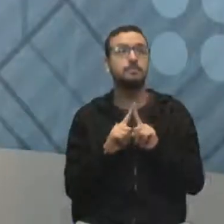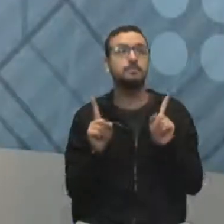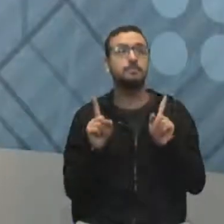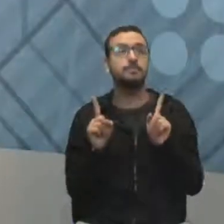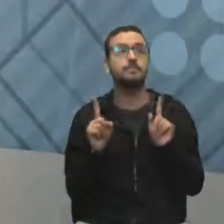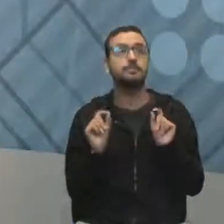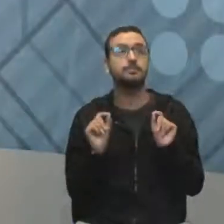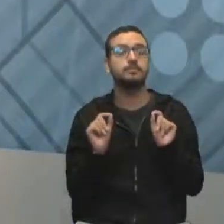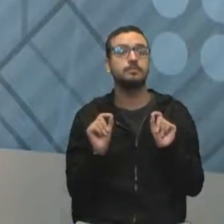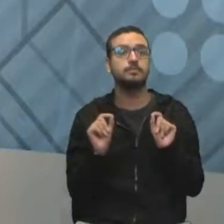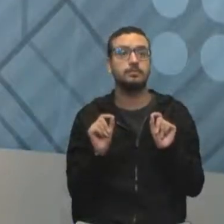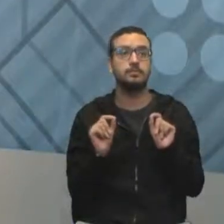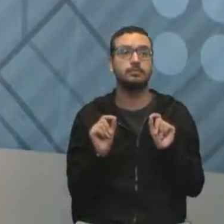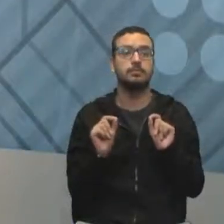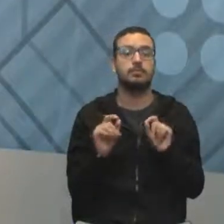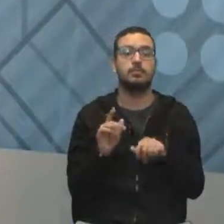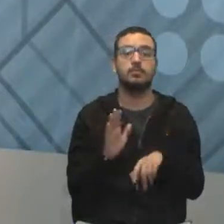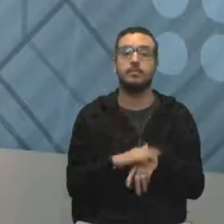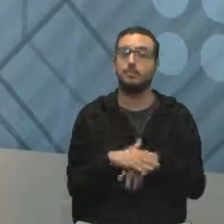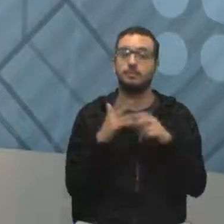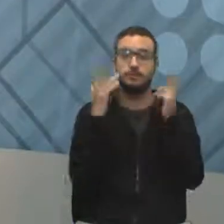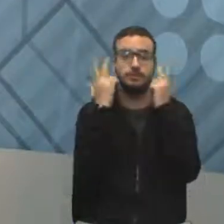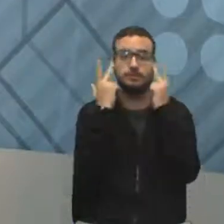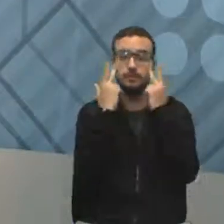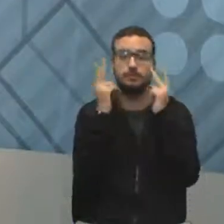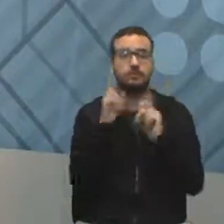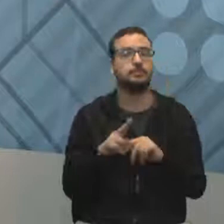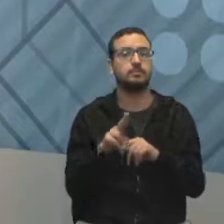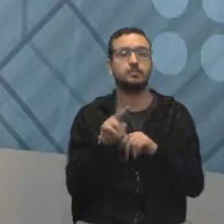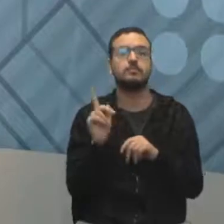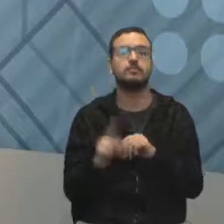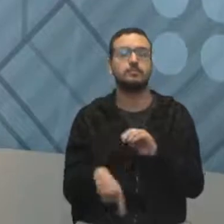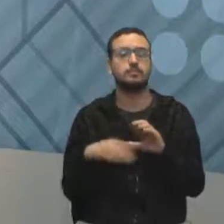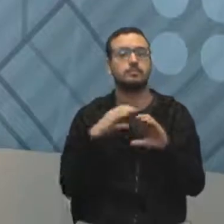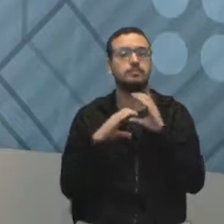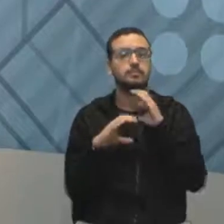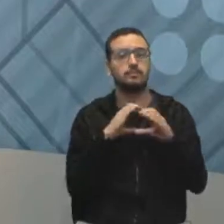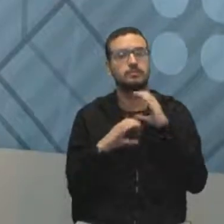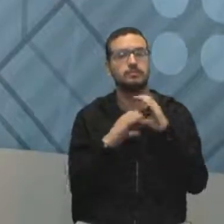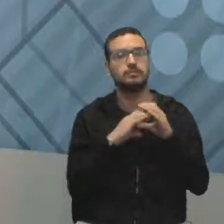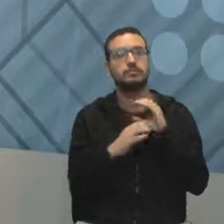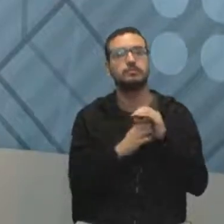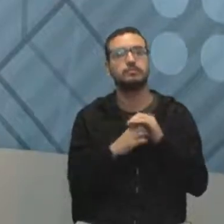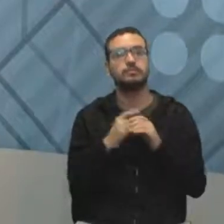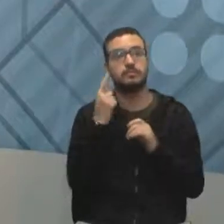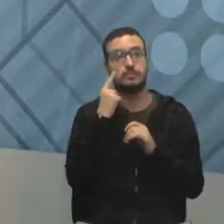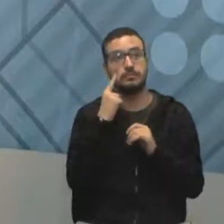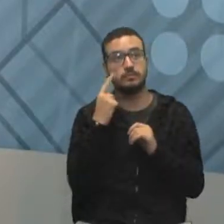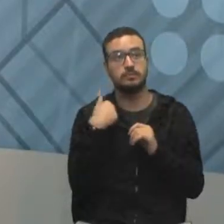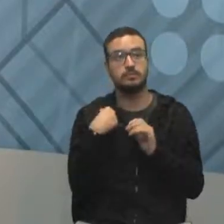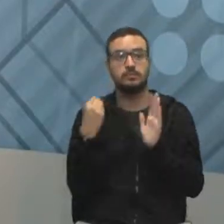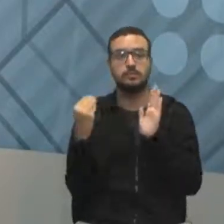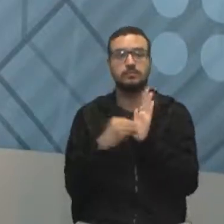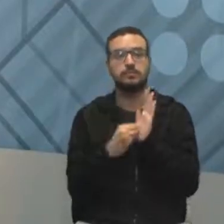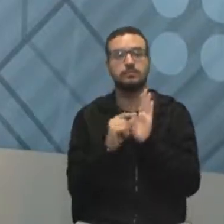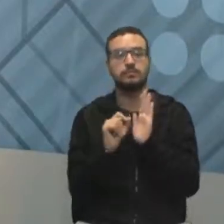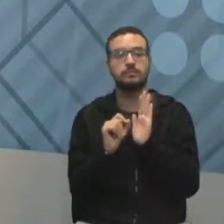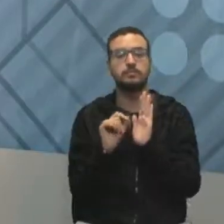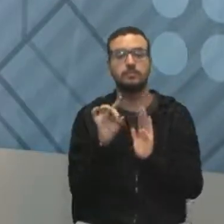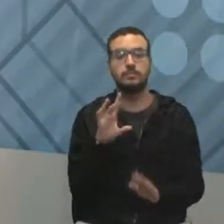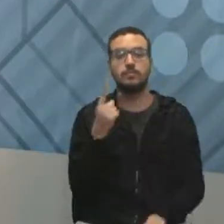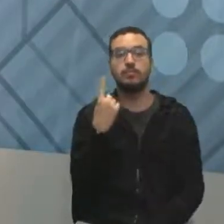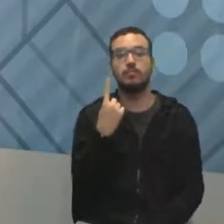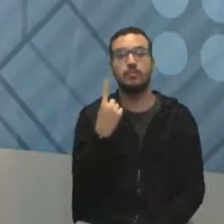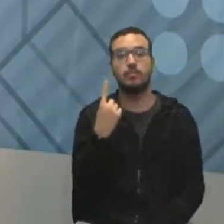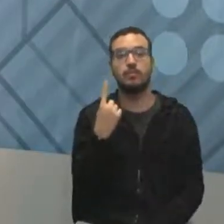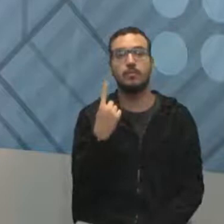aquela que é mais comum, que é mais usual é a comunicação. Vejam que eu deixei só um item ali sem comunicação, né?